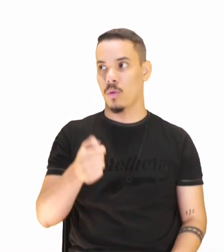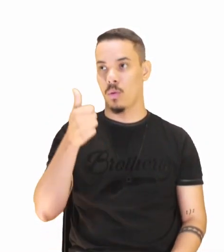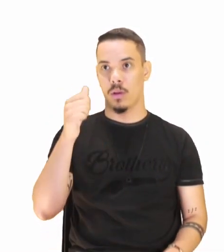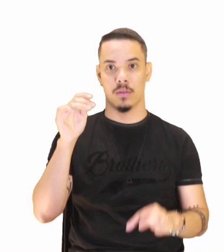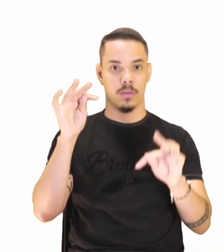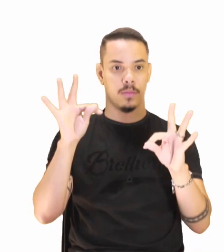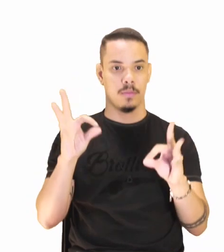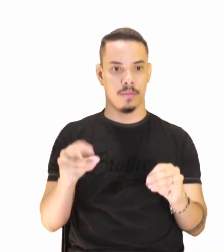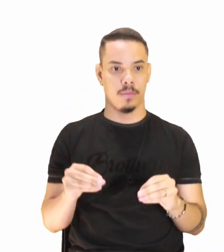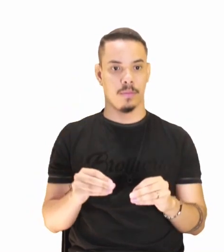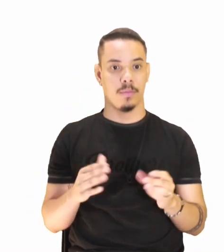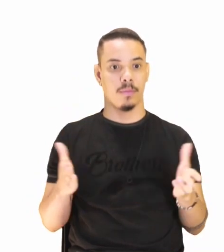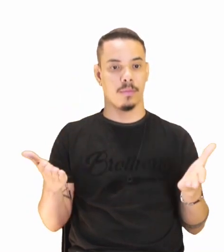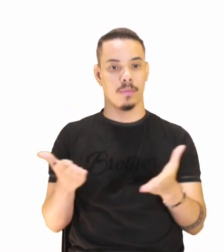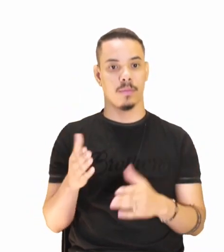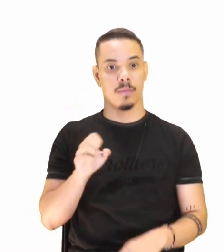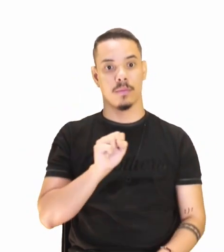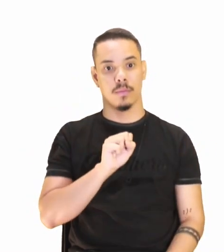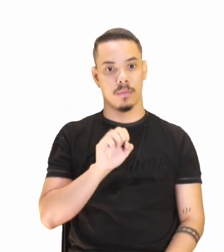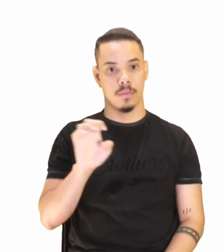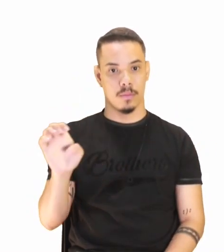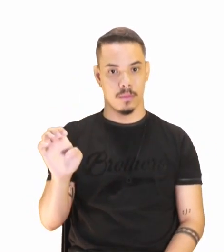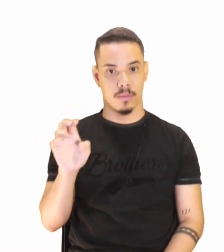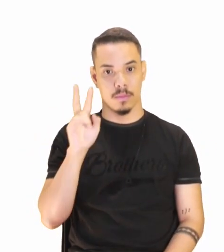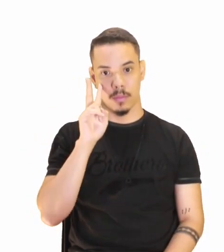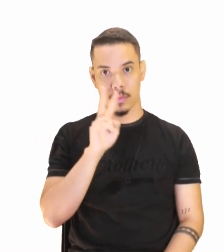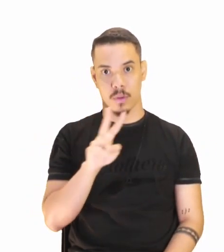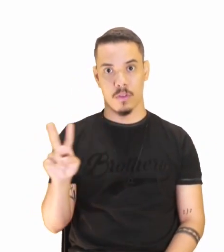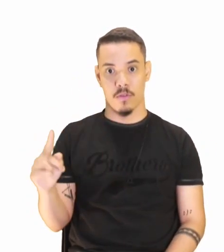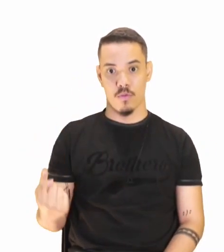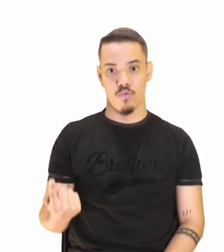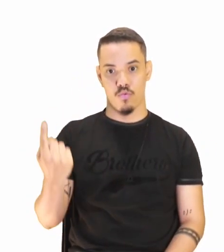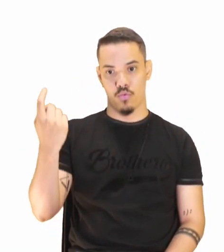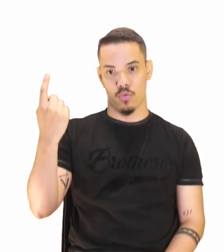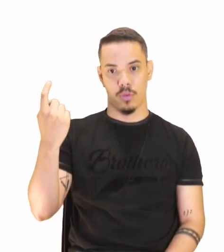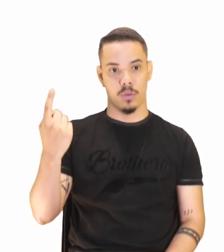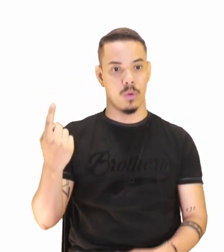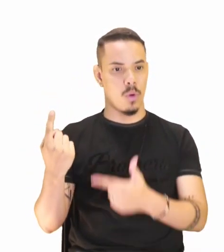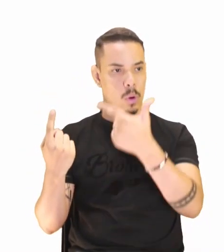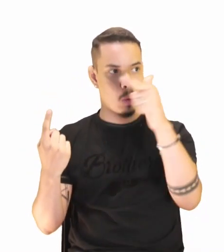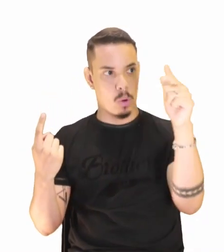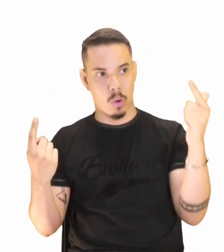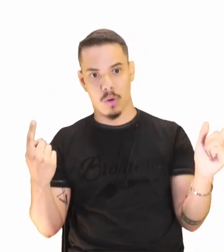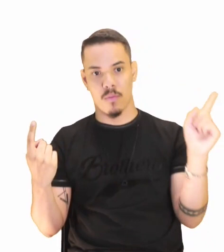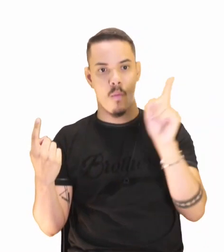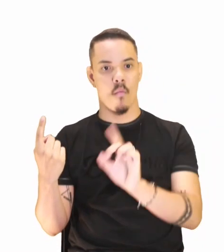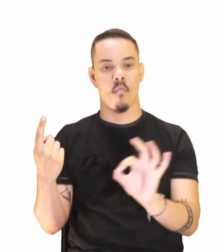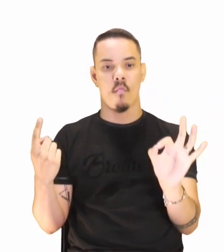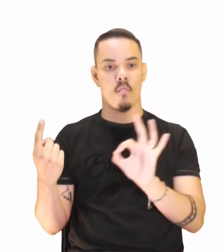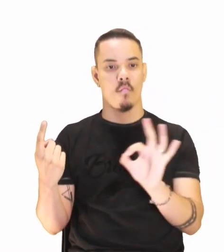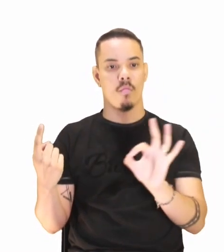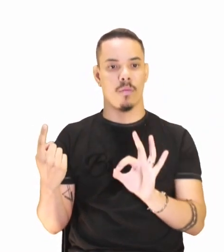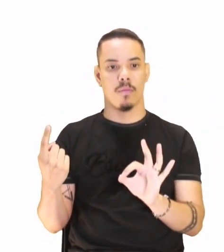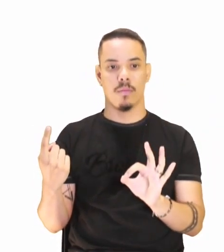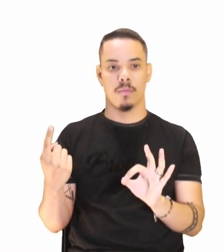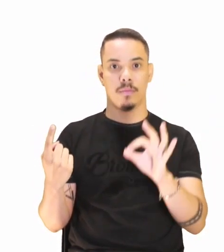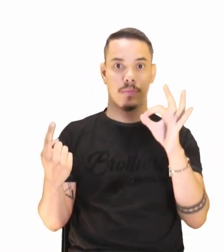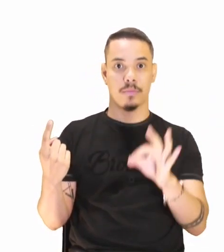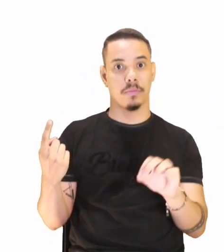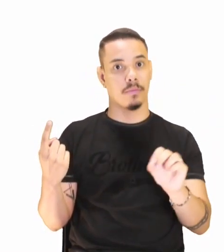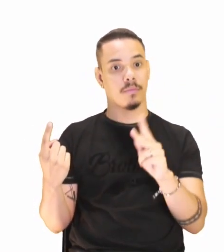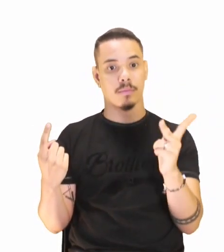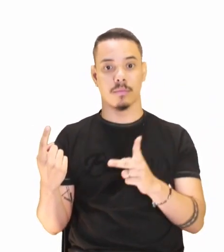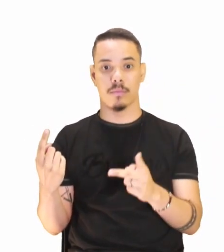todas. Agora, se considerares que ele foi único, que nenhum outro veio, certo nem incerto,